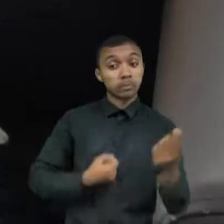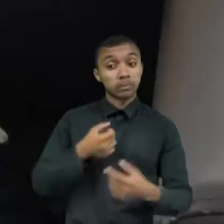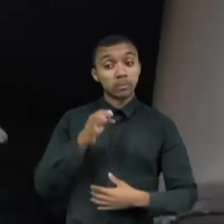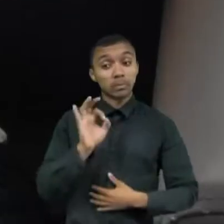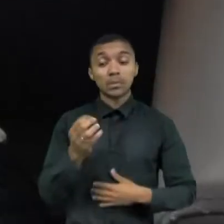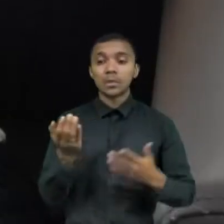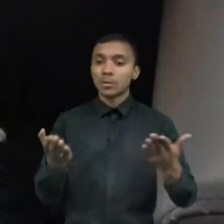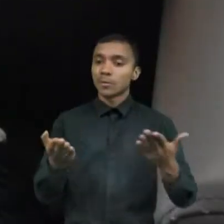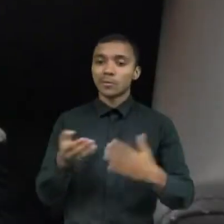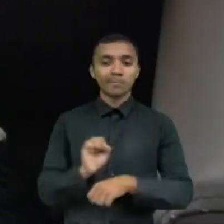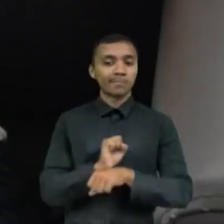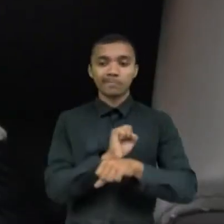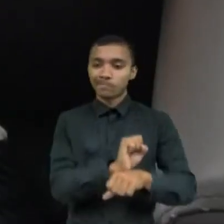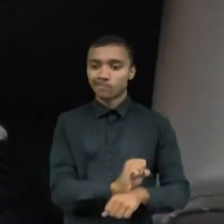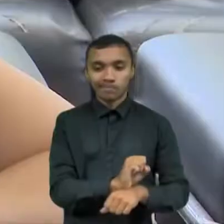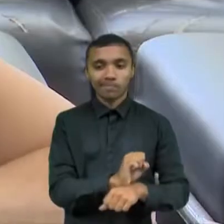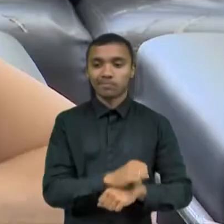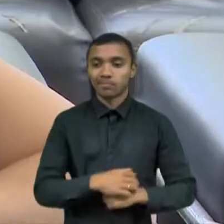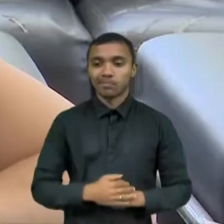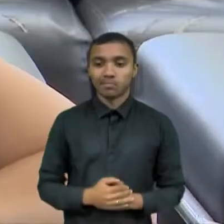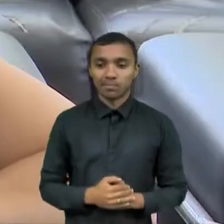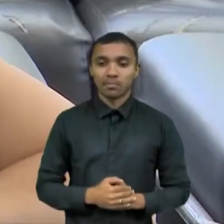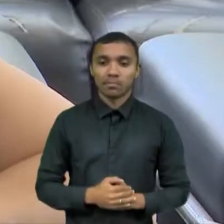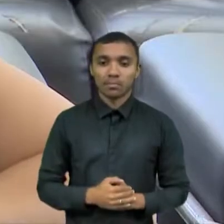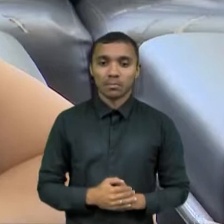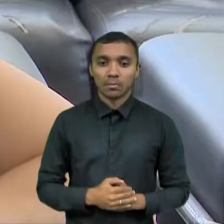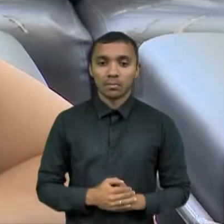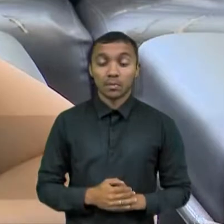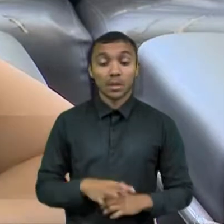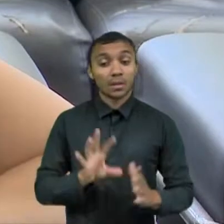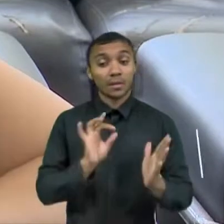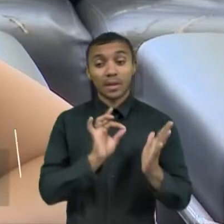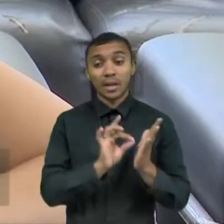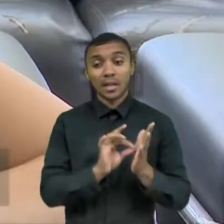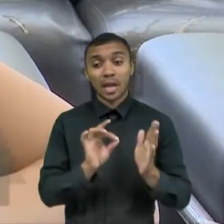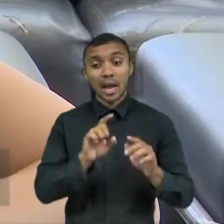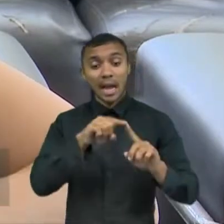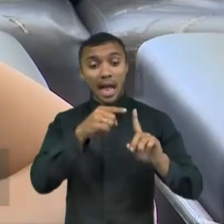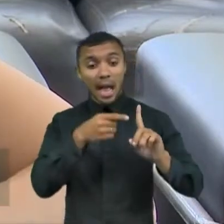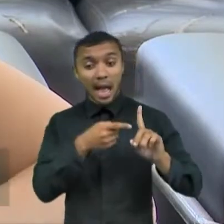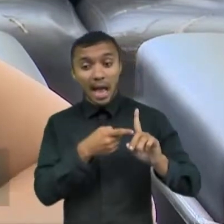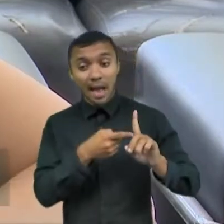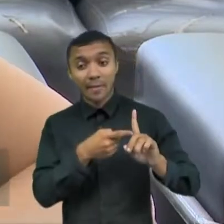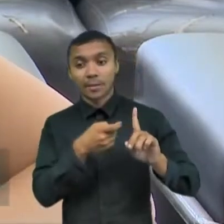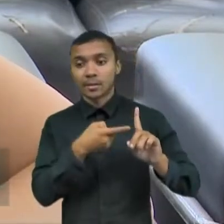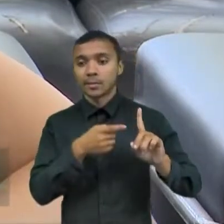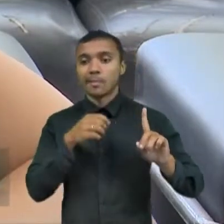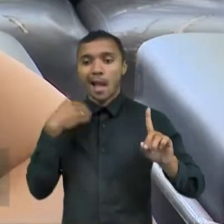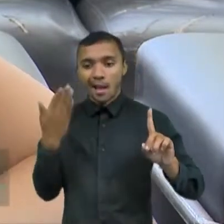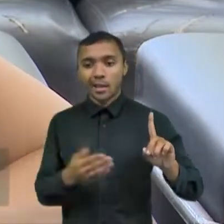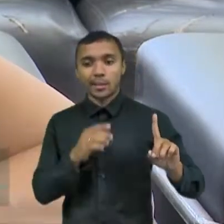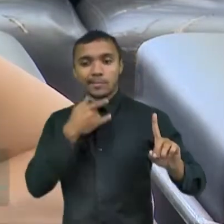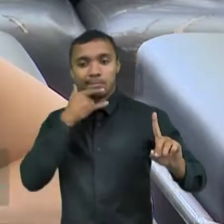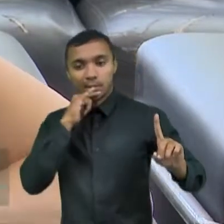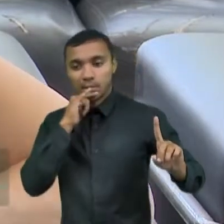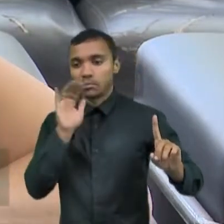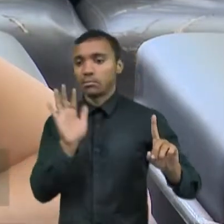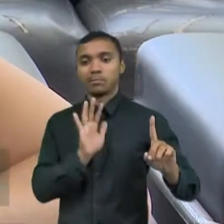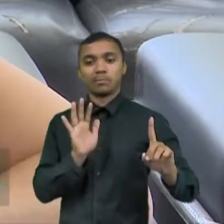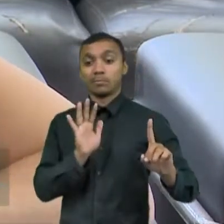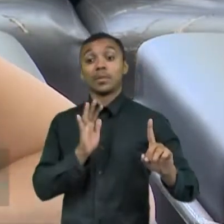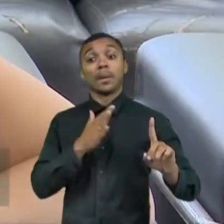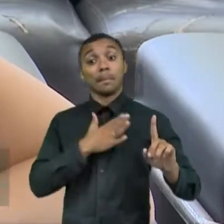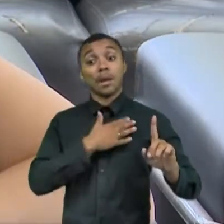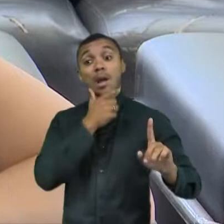hoje não toma de jeito nenhum. Sou muito contra o uso de álcool na gravidez, né? E também o meu marido também